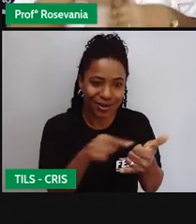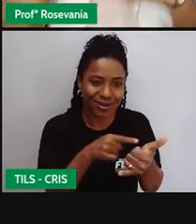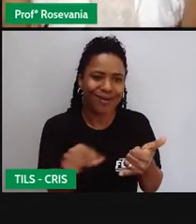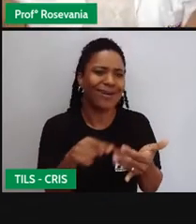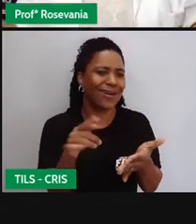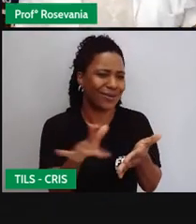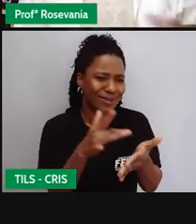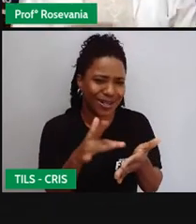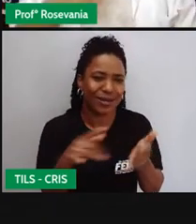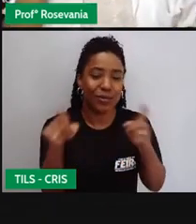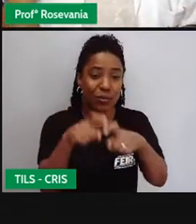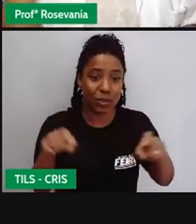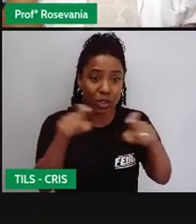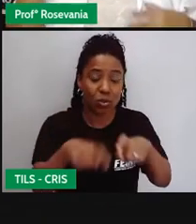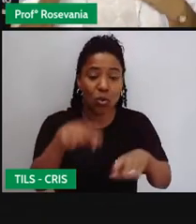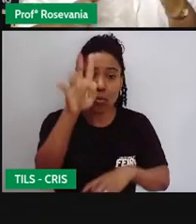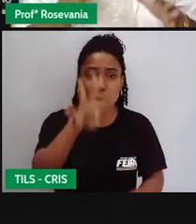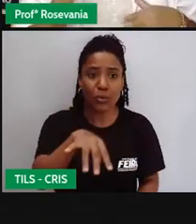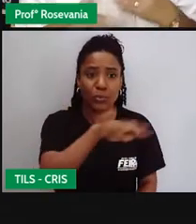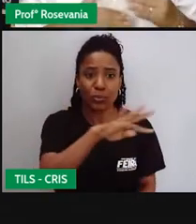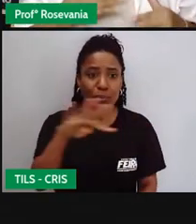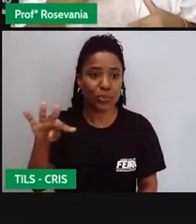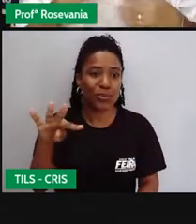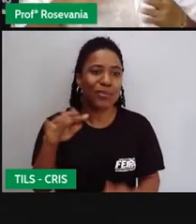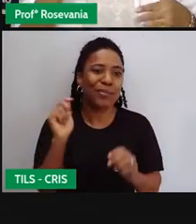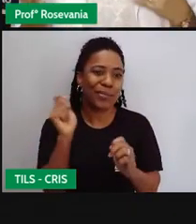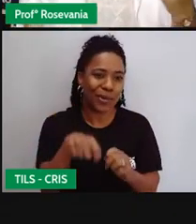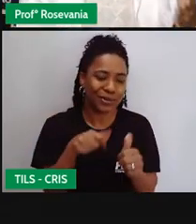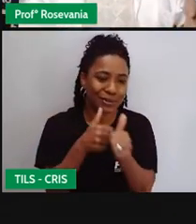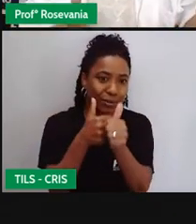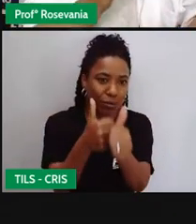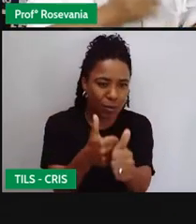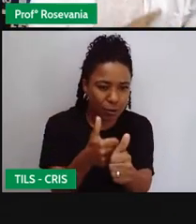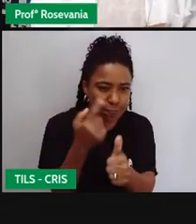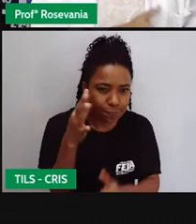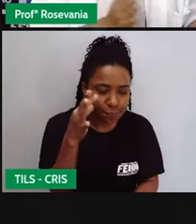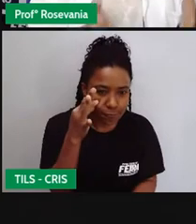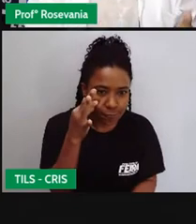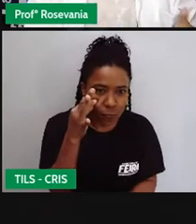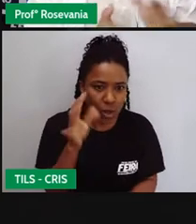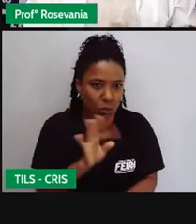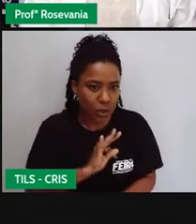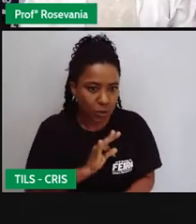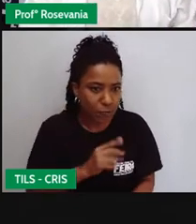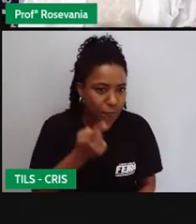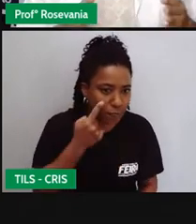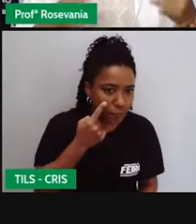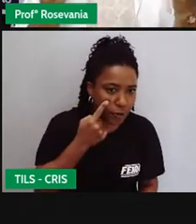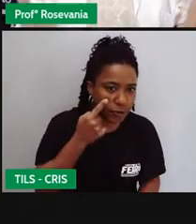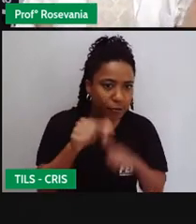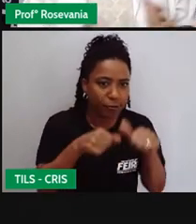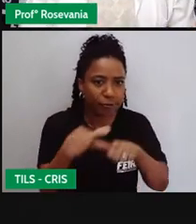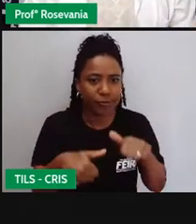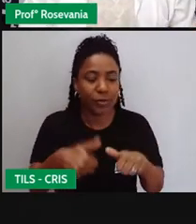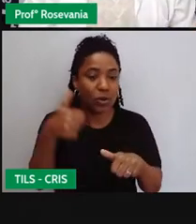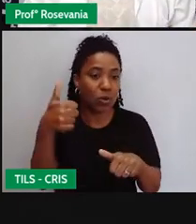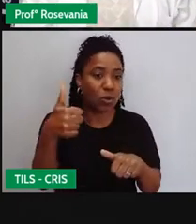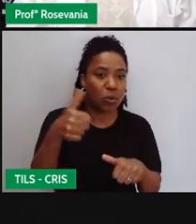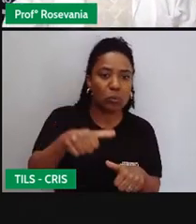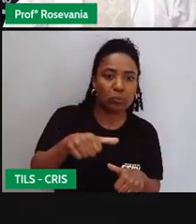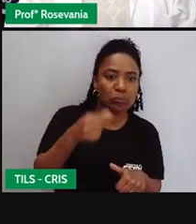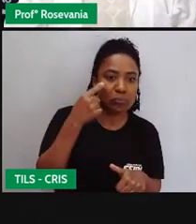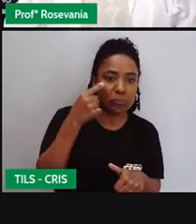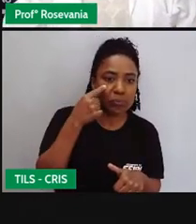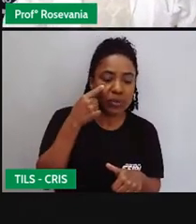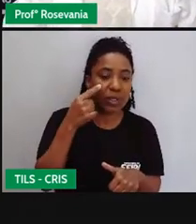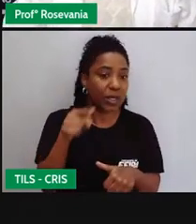gerados, geram planilhas, e que depois são corrigidas pelos técnicos que, esses técnicos novos que trabalham aí